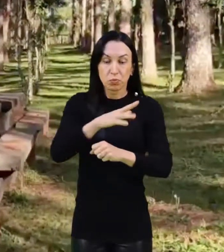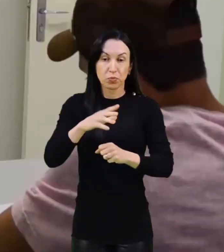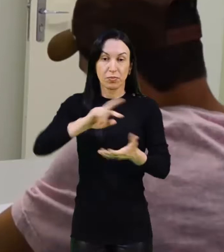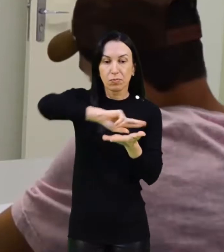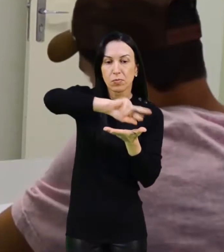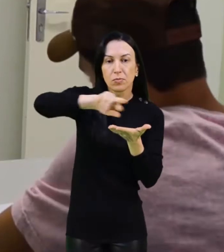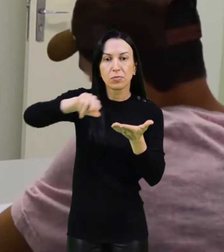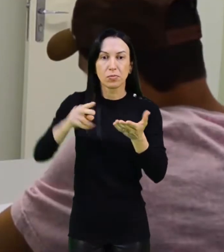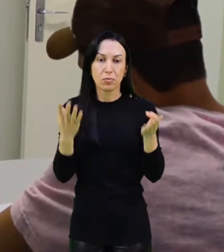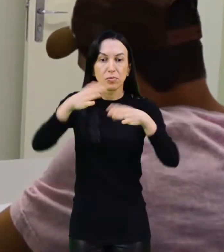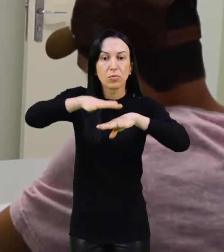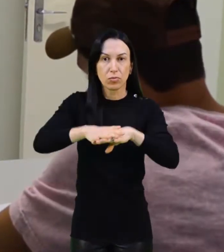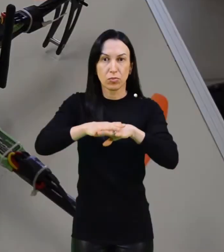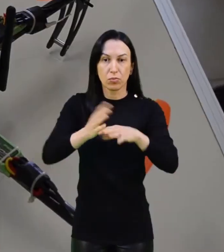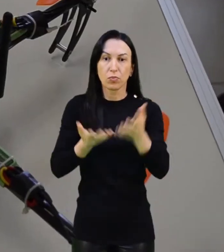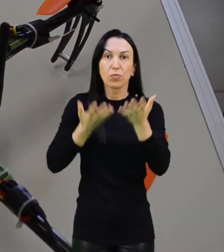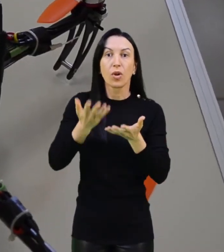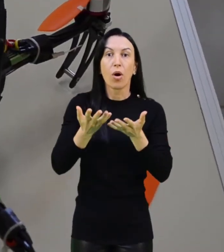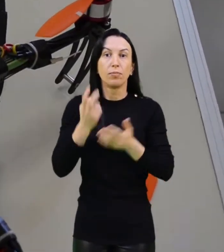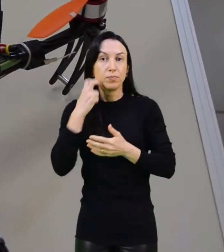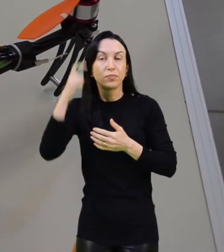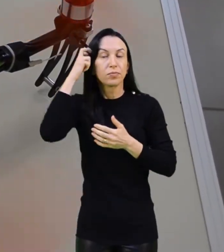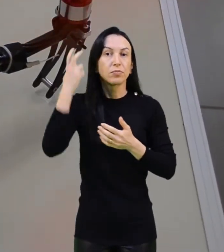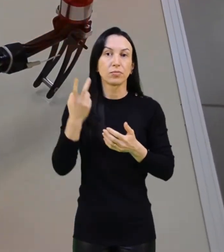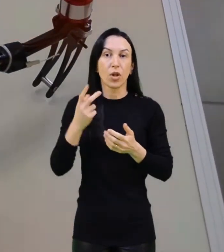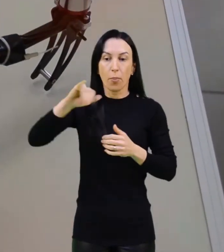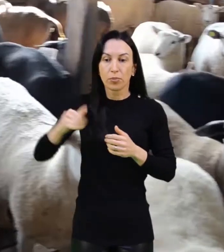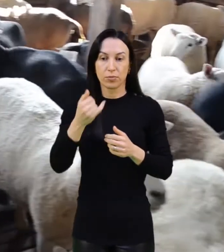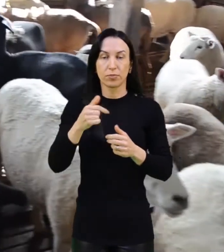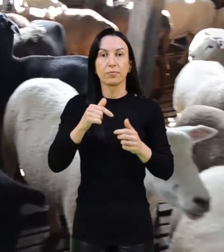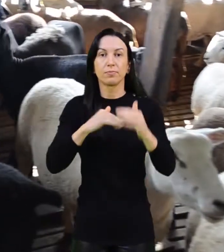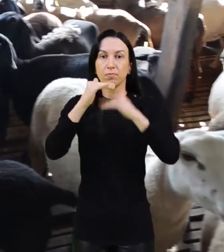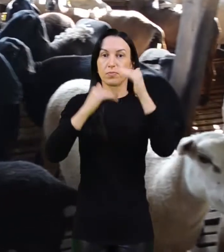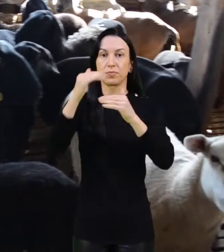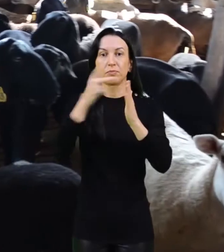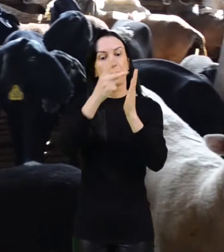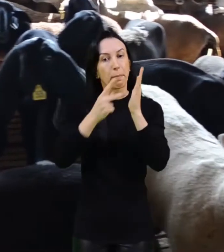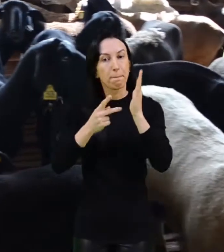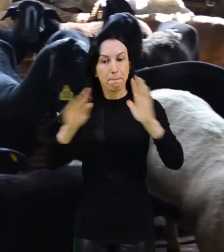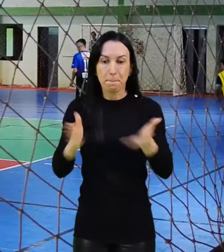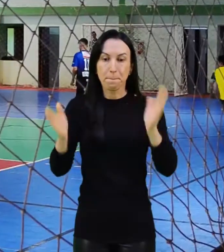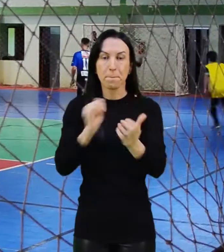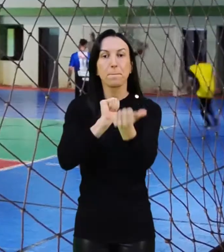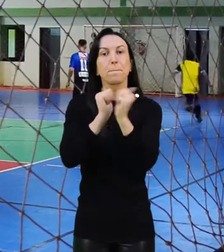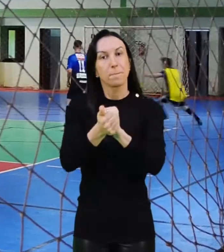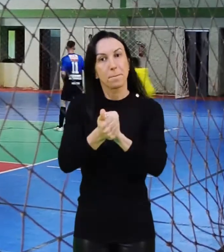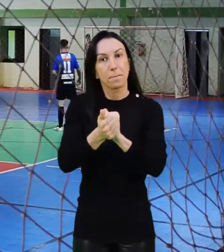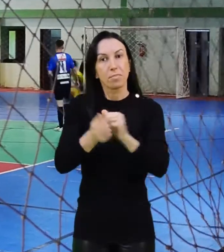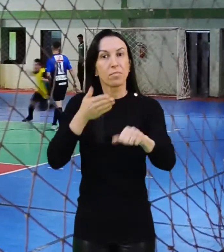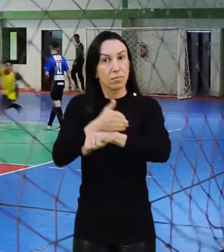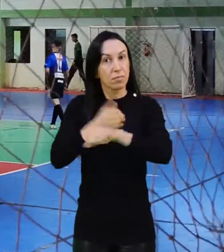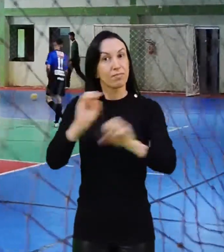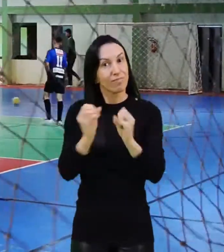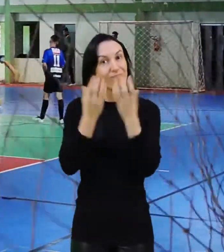cultural, assistência estudantil, oportunidades de participar de projetos, incentivo à prática esportiva